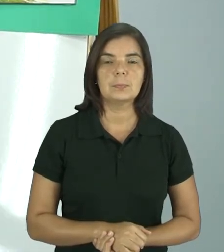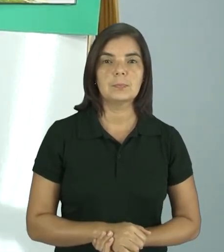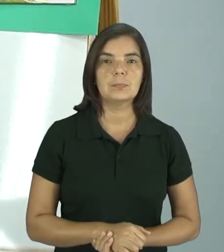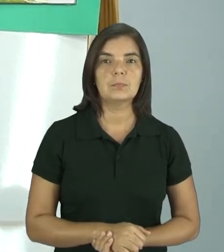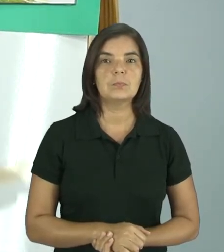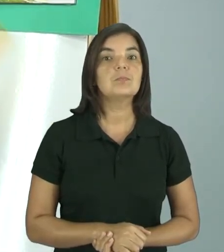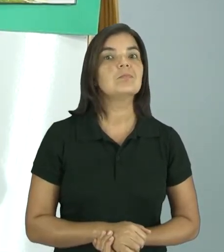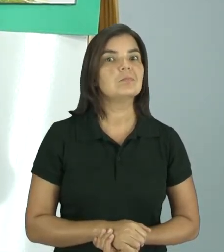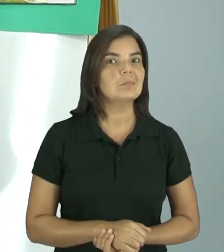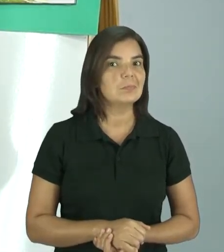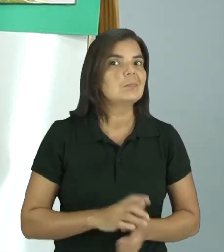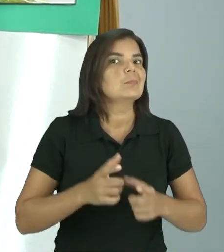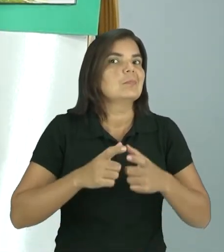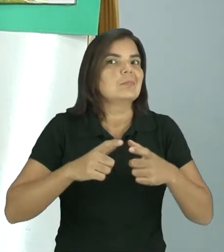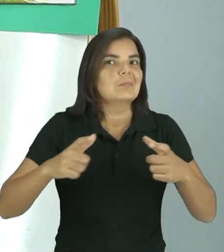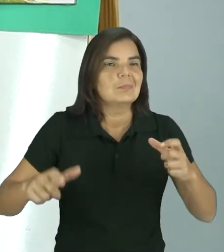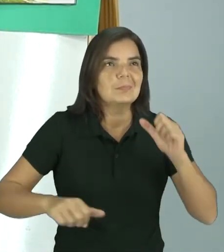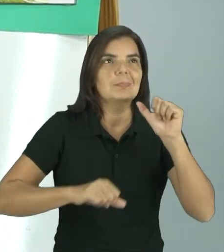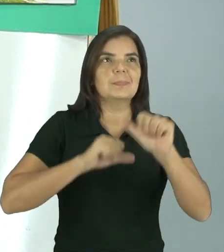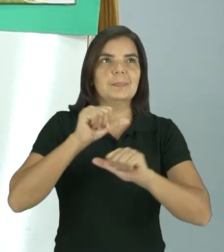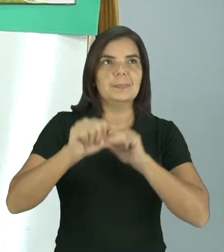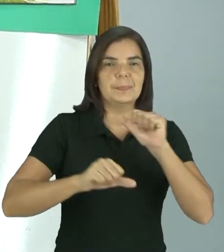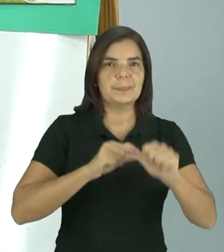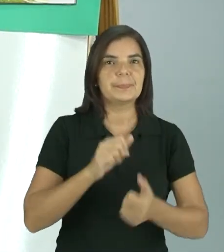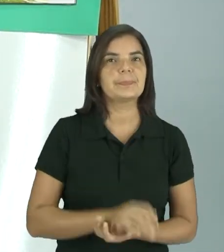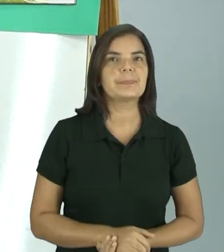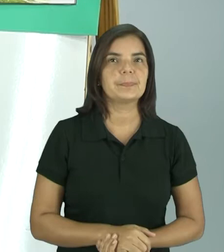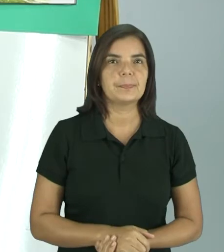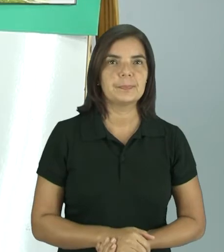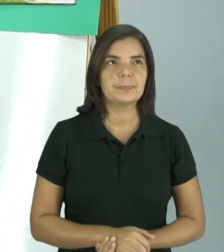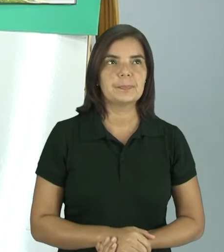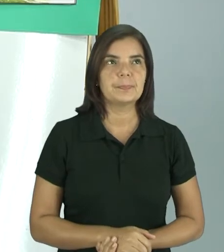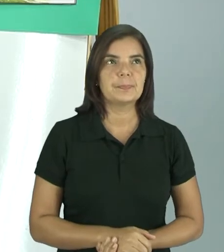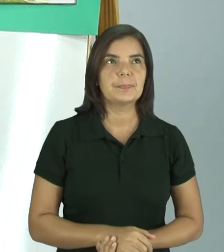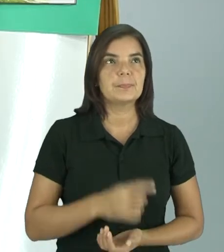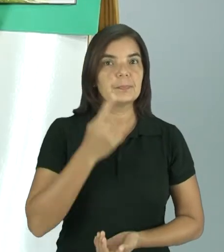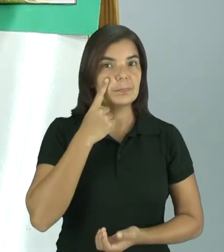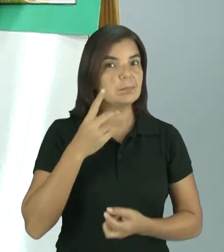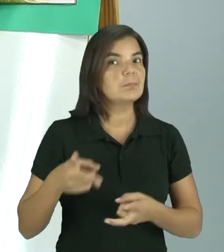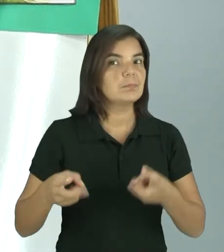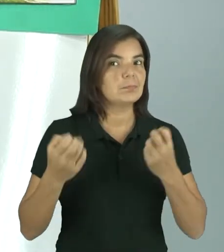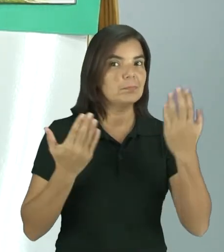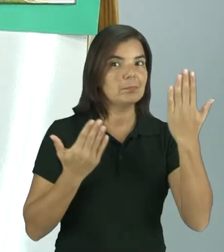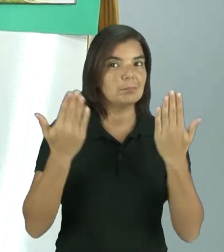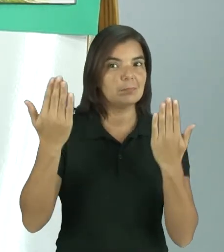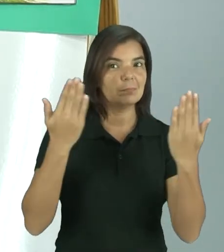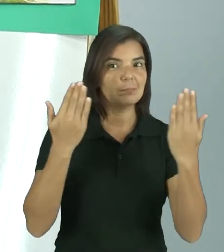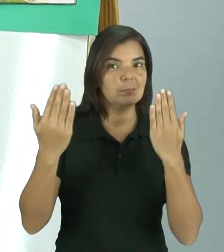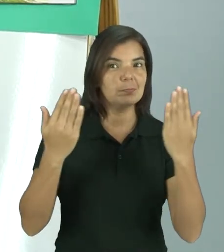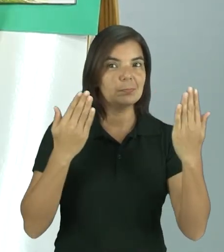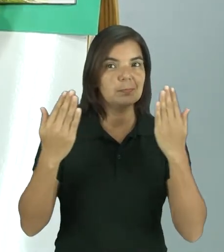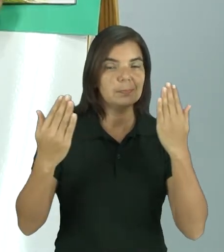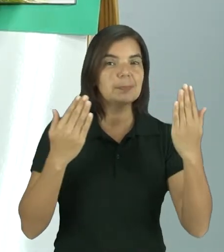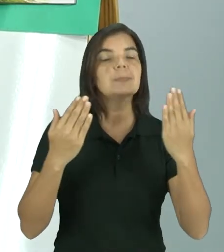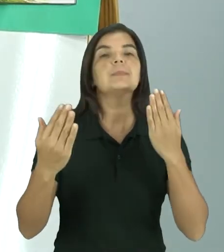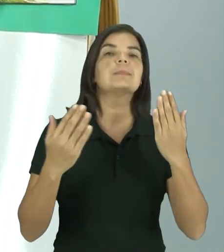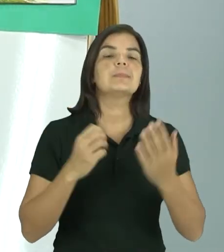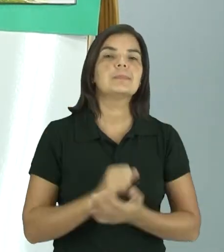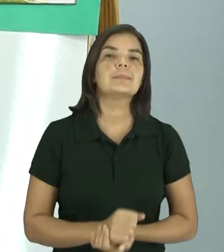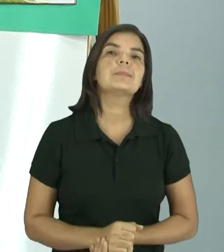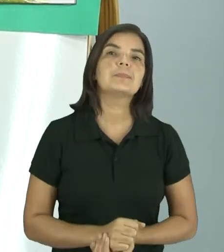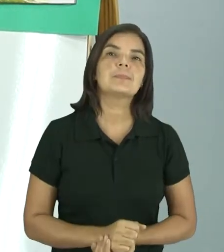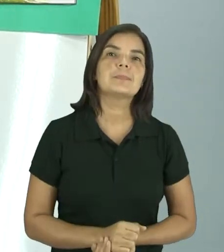Pequenas não, né? Grandes, aliás. Olha só. Viram? Perceberam? Ó.